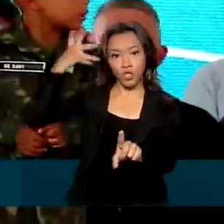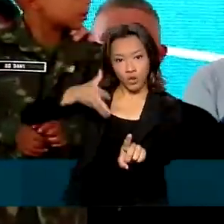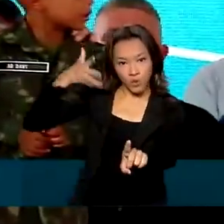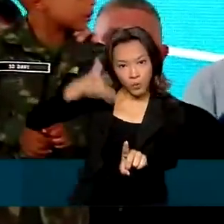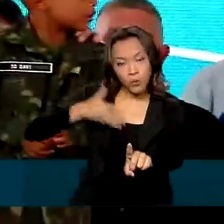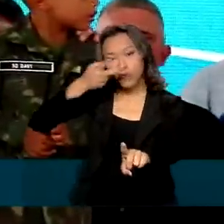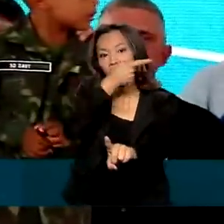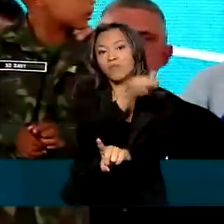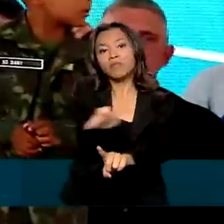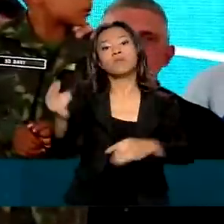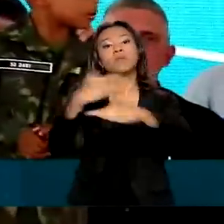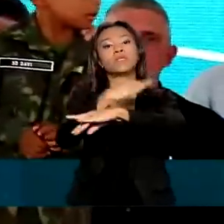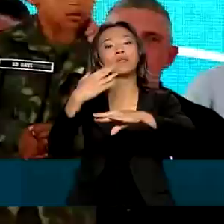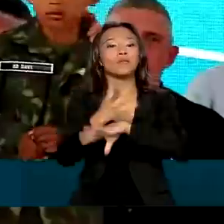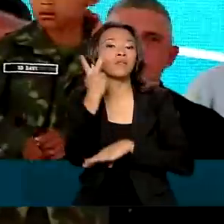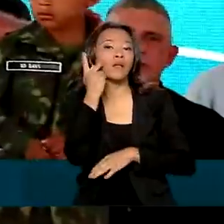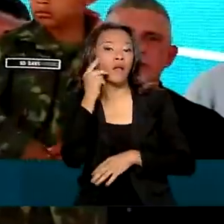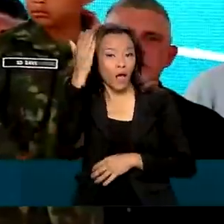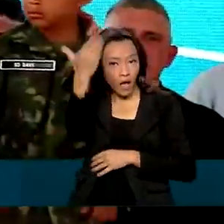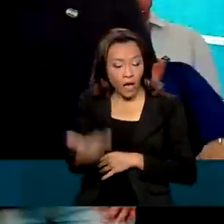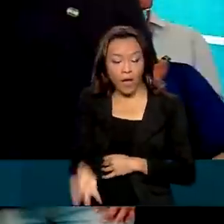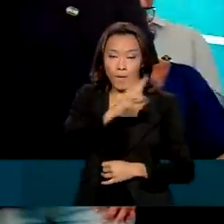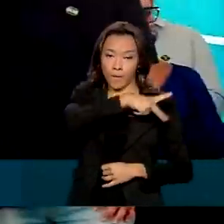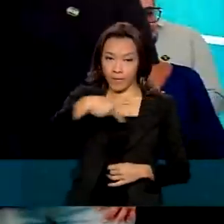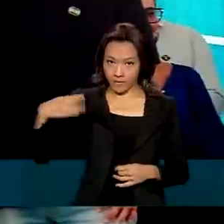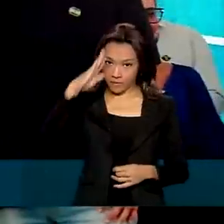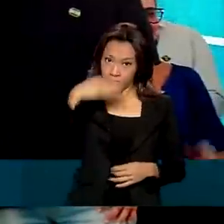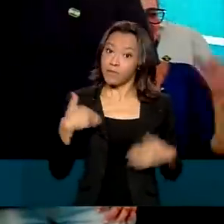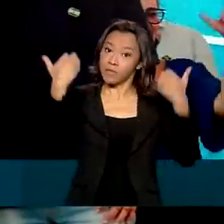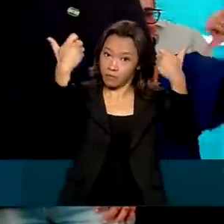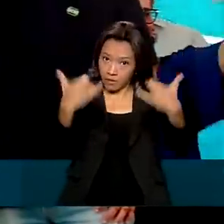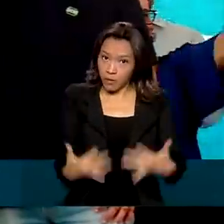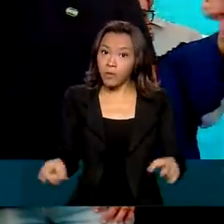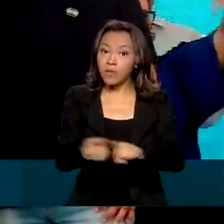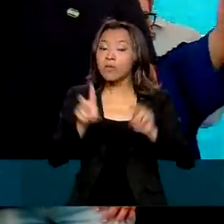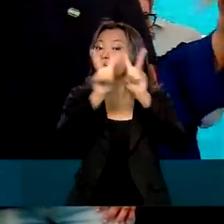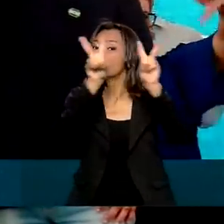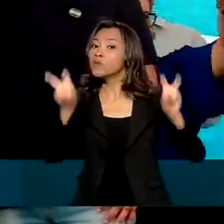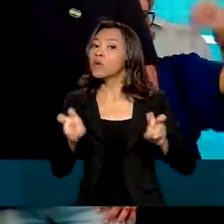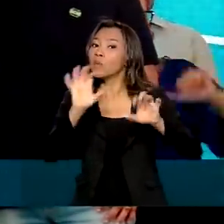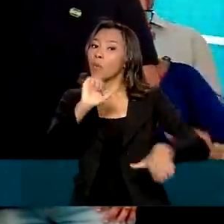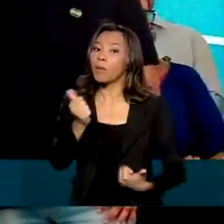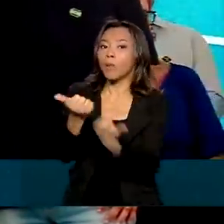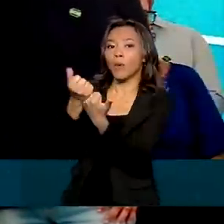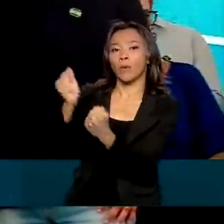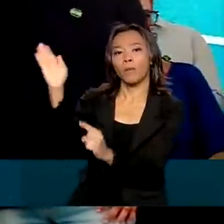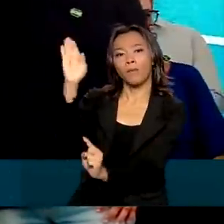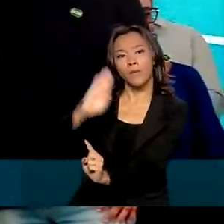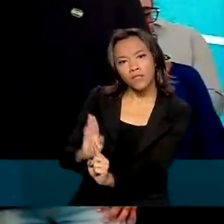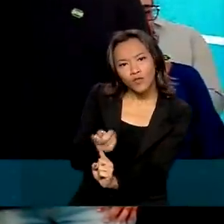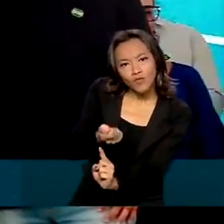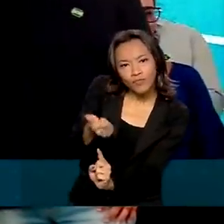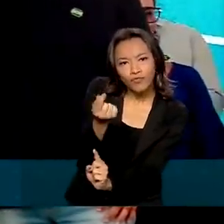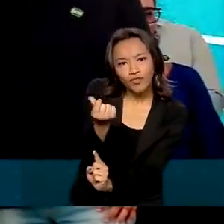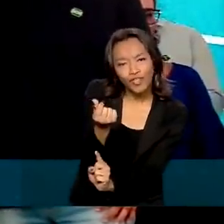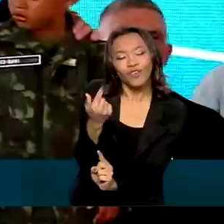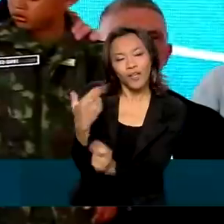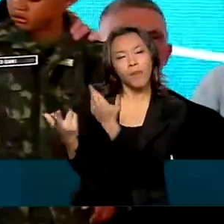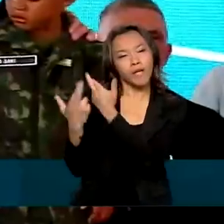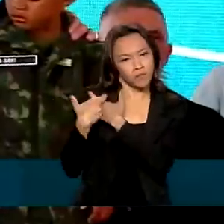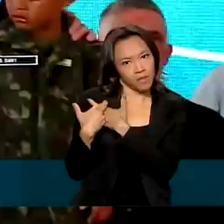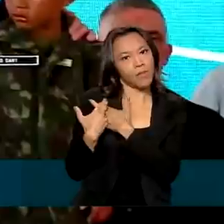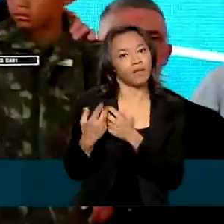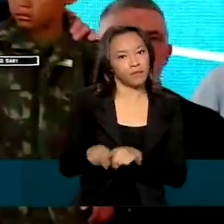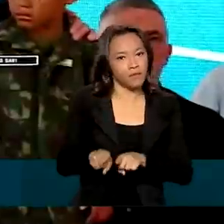Russas, no Ceará, o presidente Jair Bolsonaro também falou sobre o Auxílio Brasil e garantiu responsabilidade fiscal.